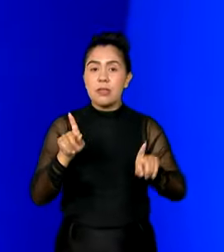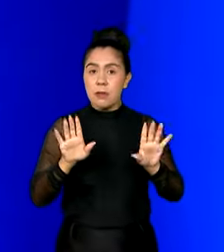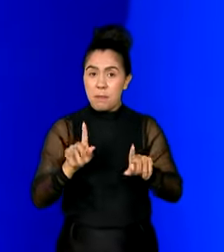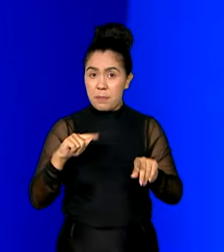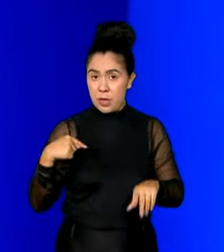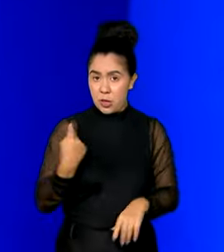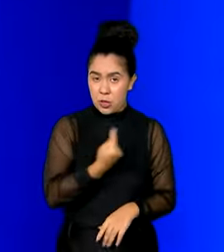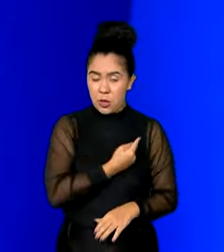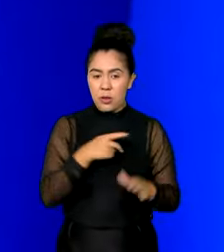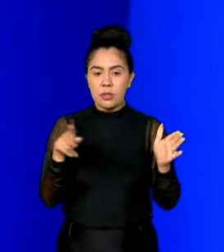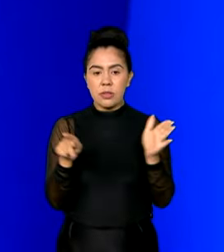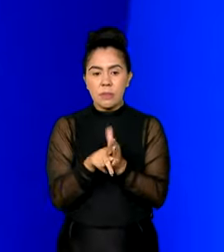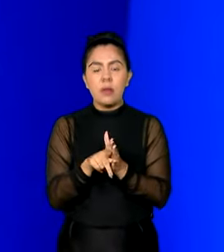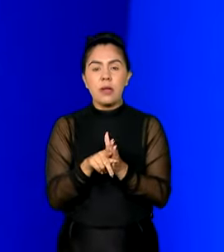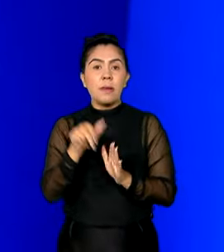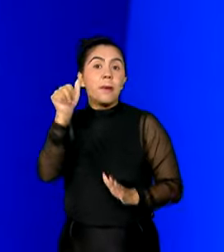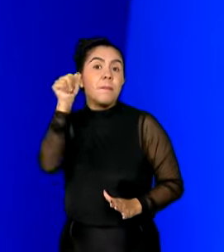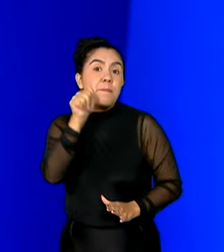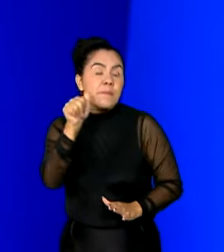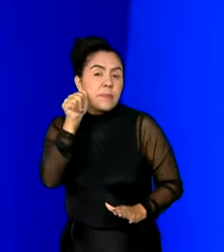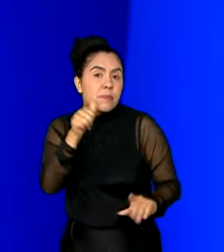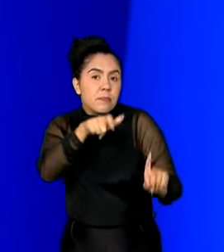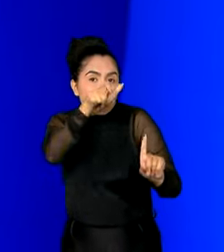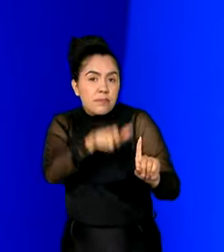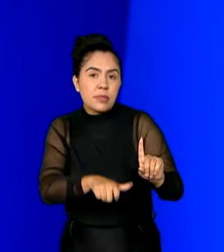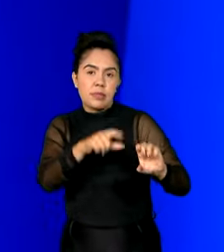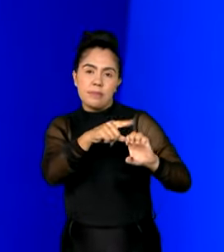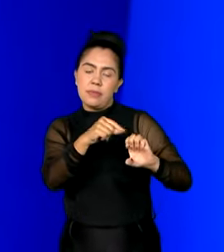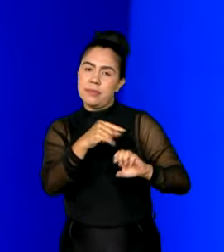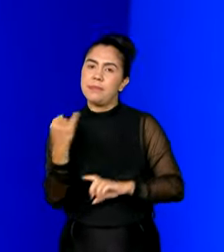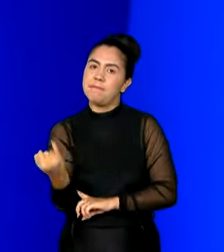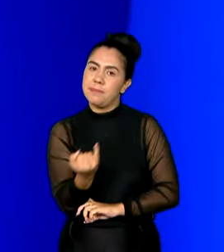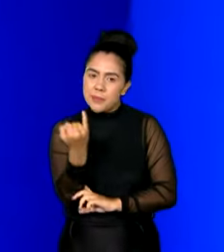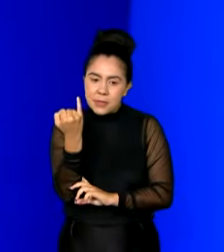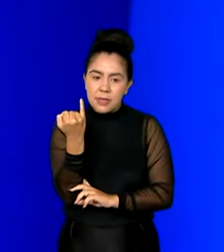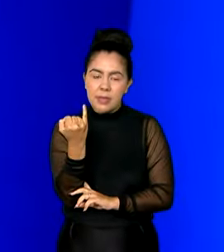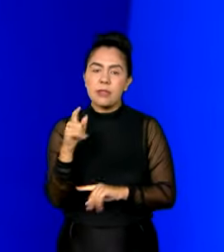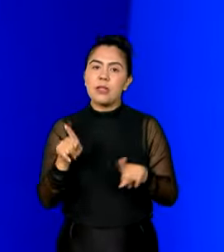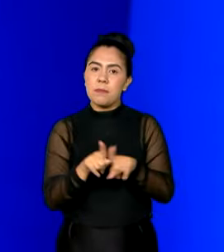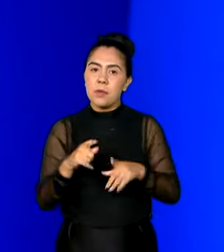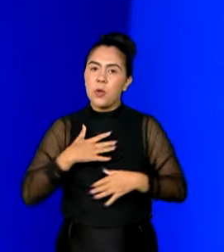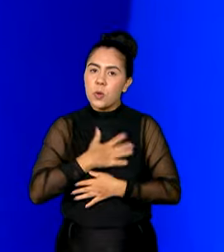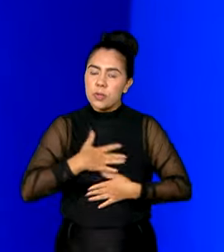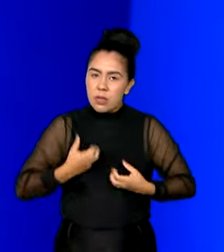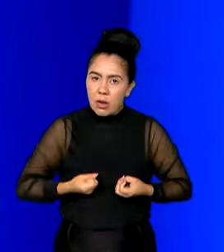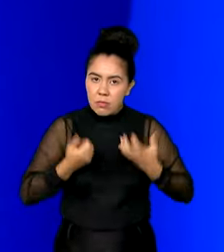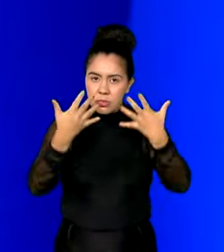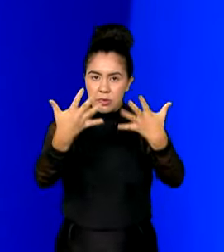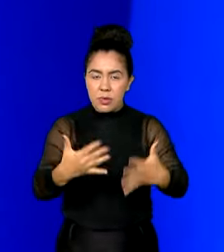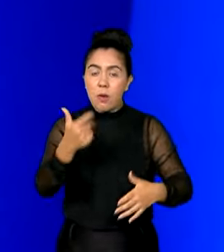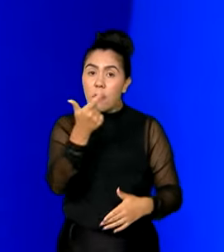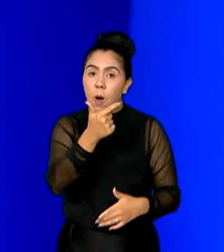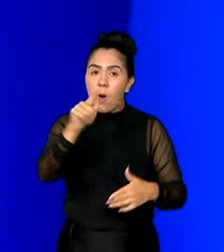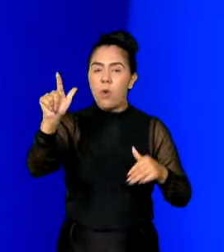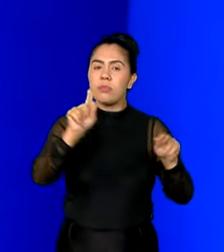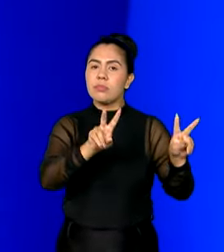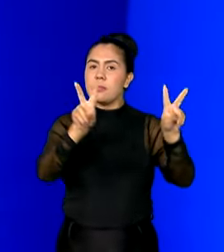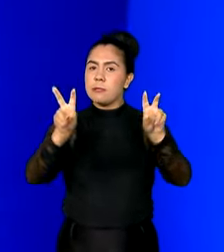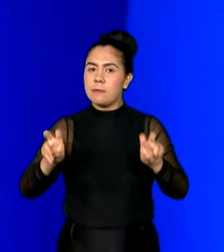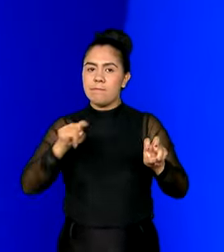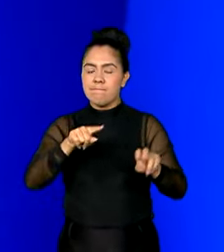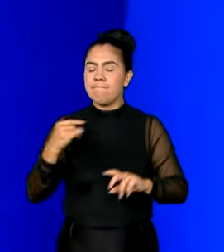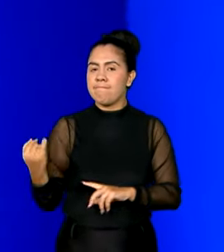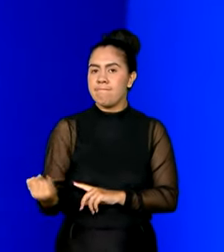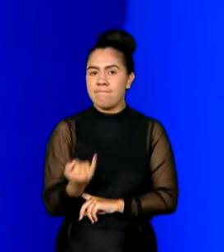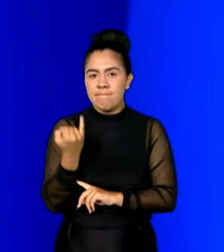da micro e pequena empreendedora, que é muito importante. Eu quero trazer aqui um outro elemento que para nós é fundamental.